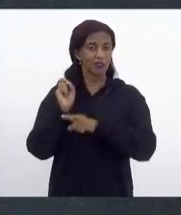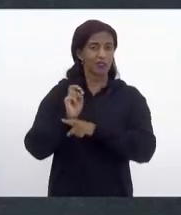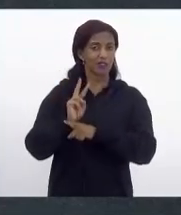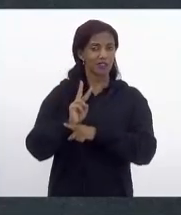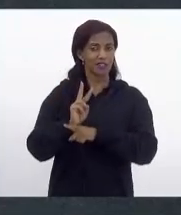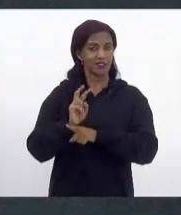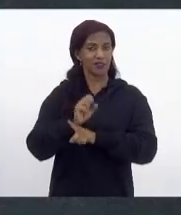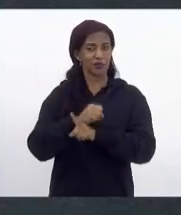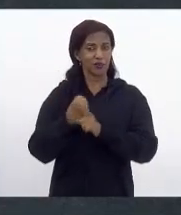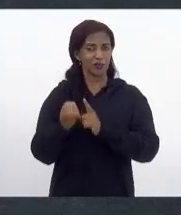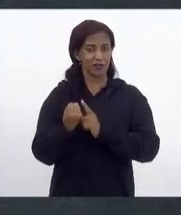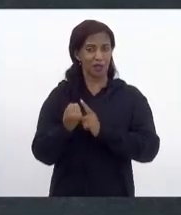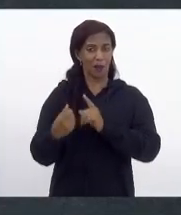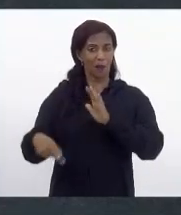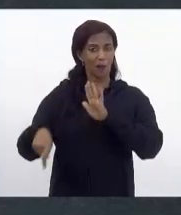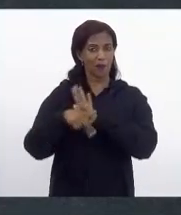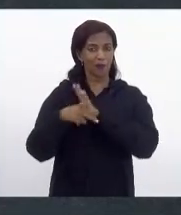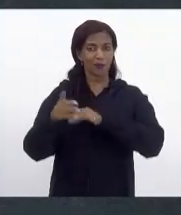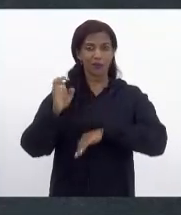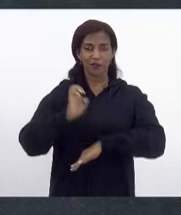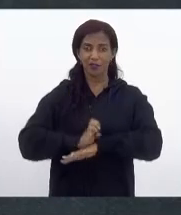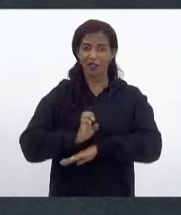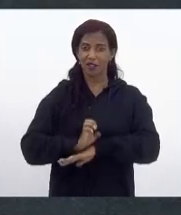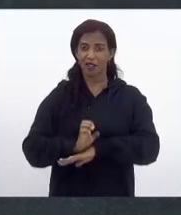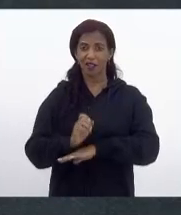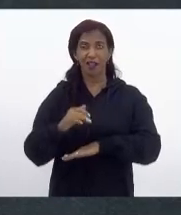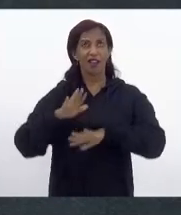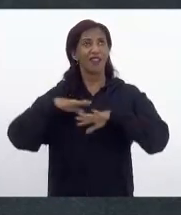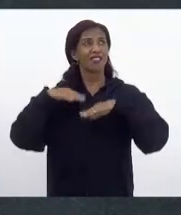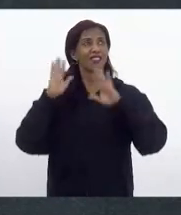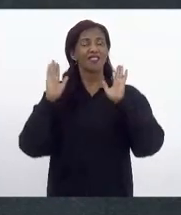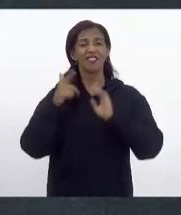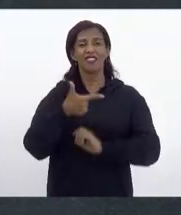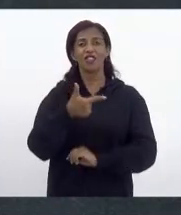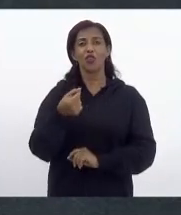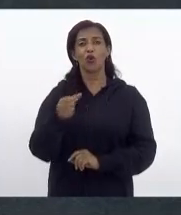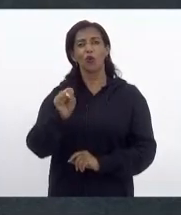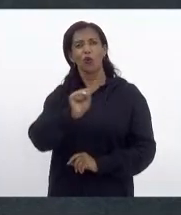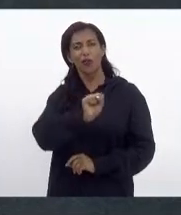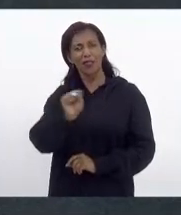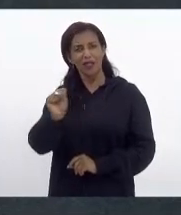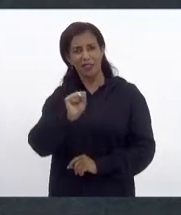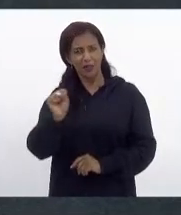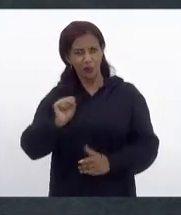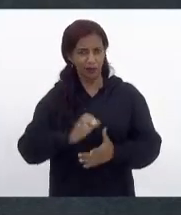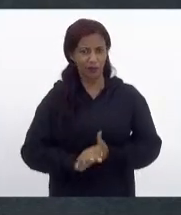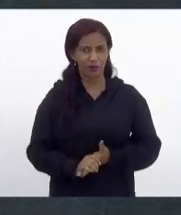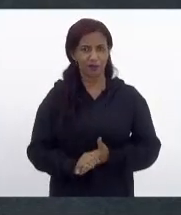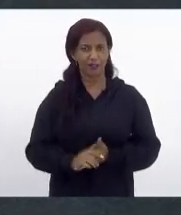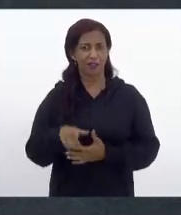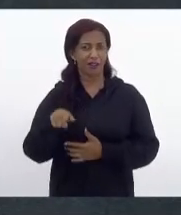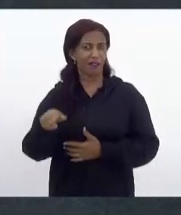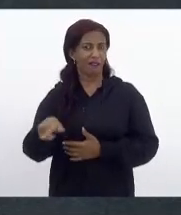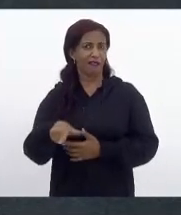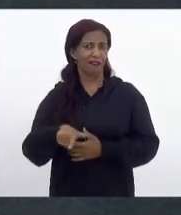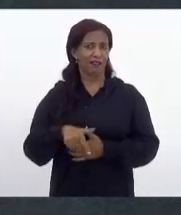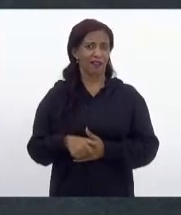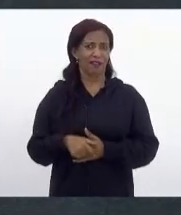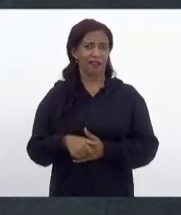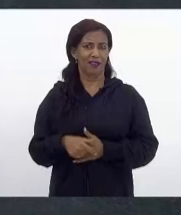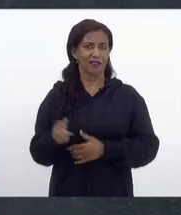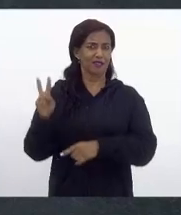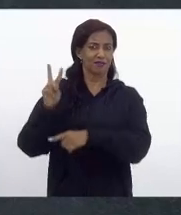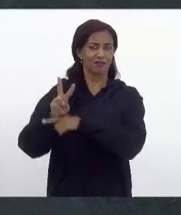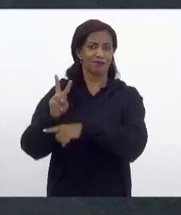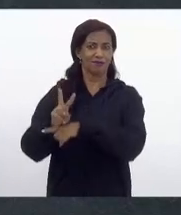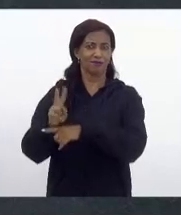matrícula do Estado, nem no ano 2088 essa assistência